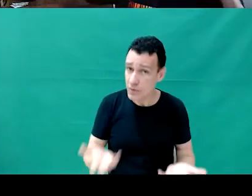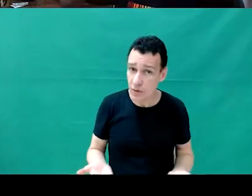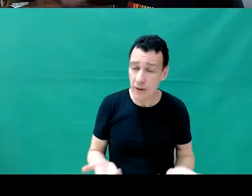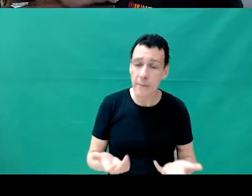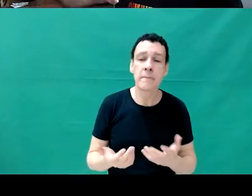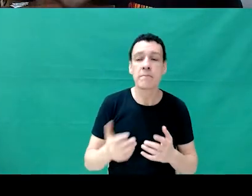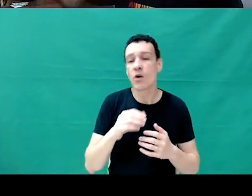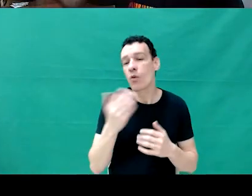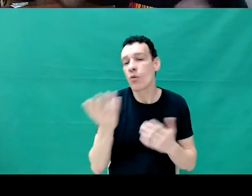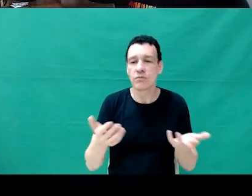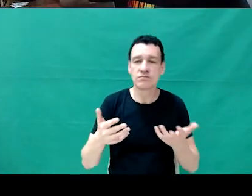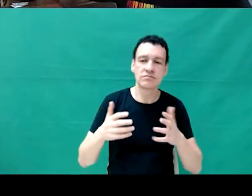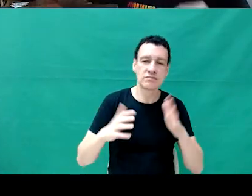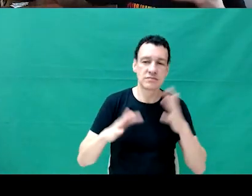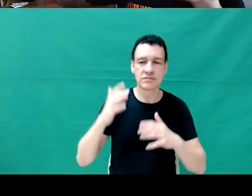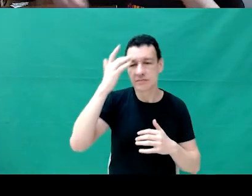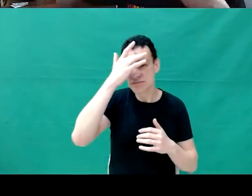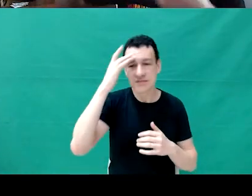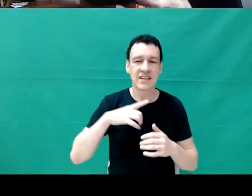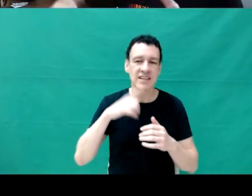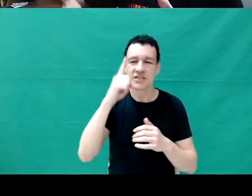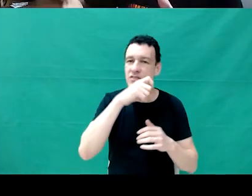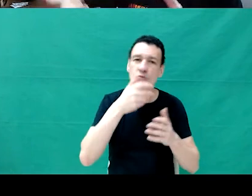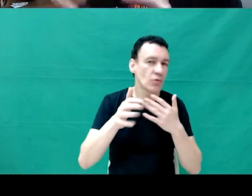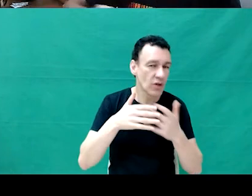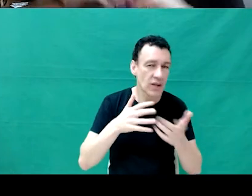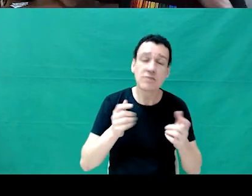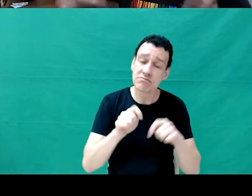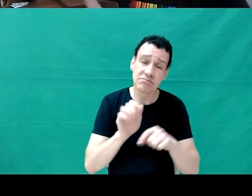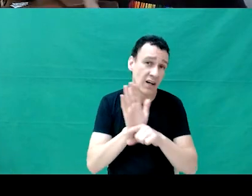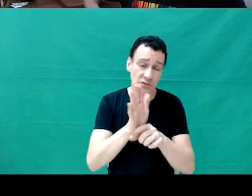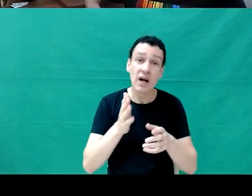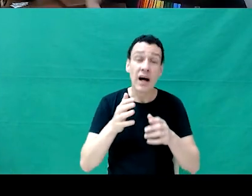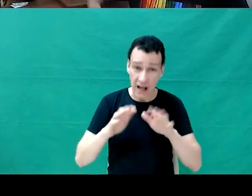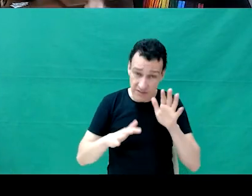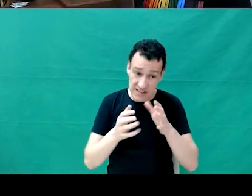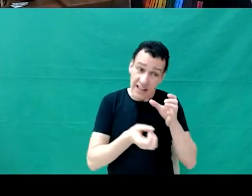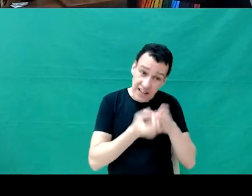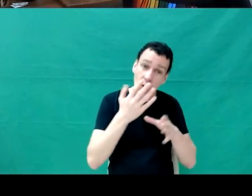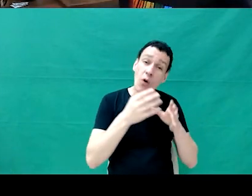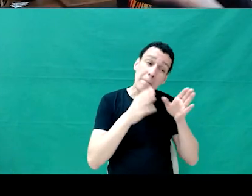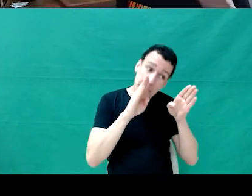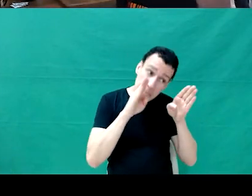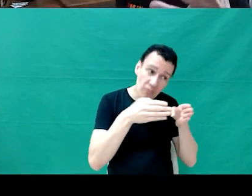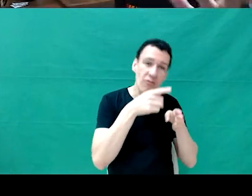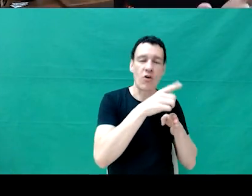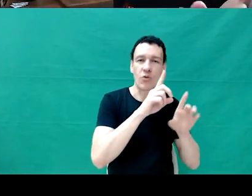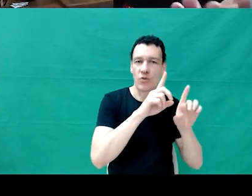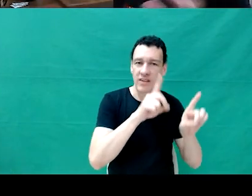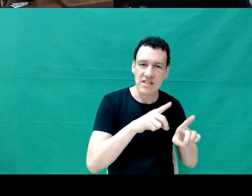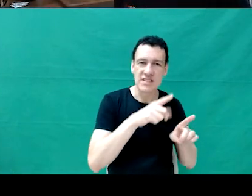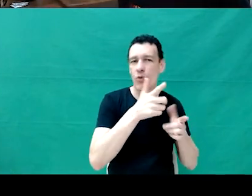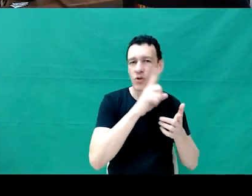que tinham alguma dificuldade e depois foram utilizadas para todo mundo. o Google